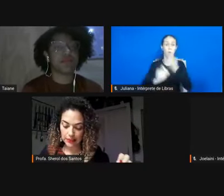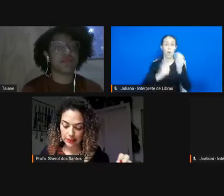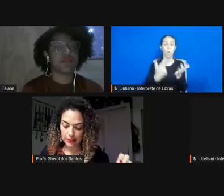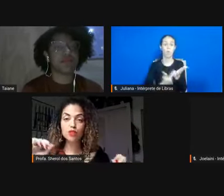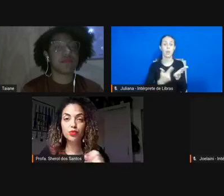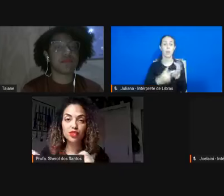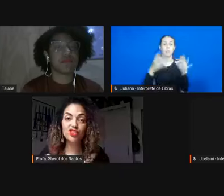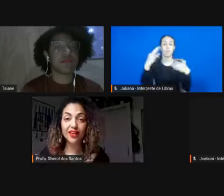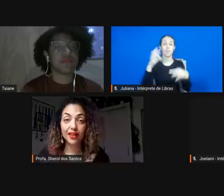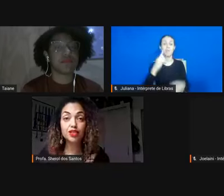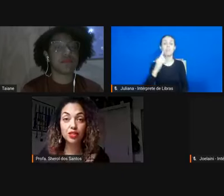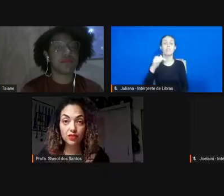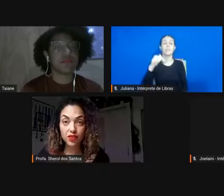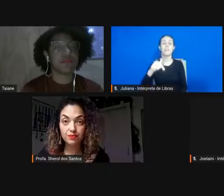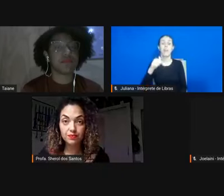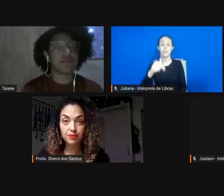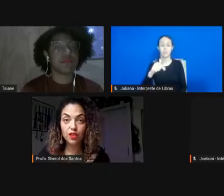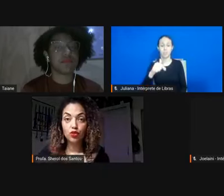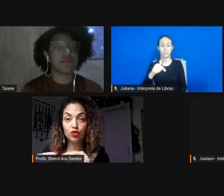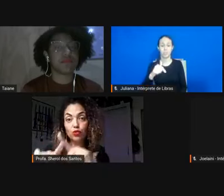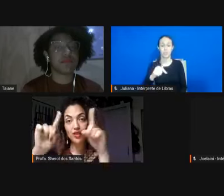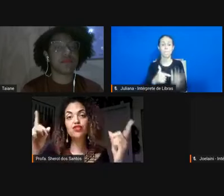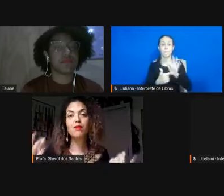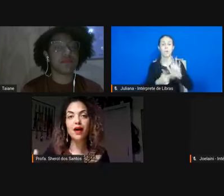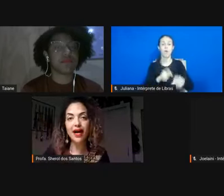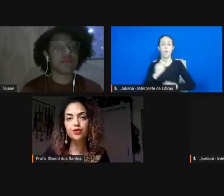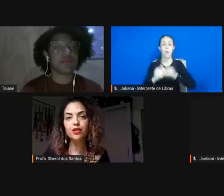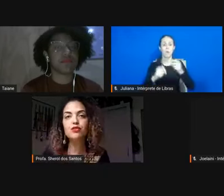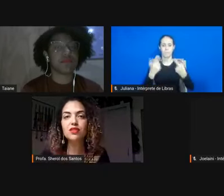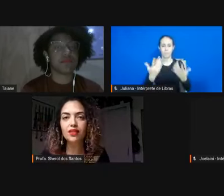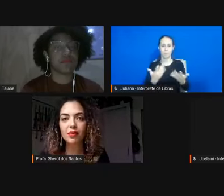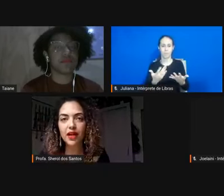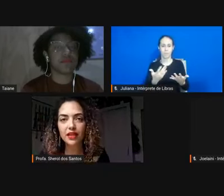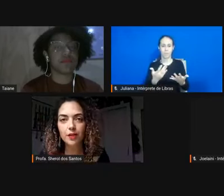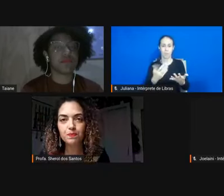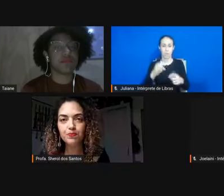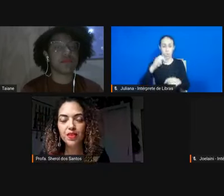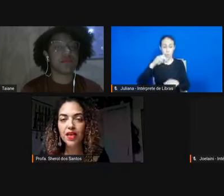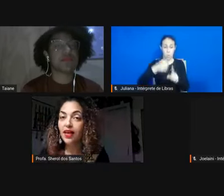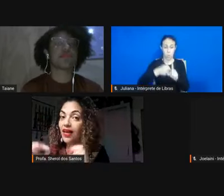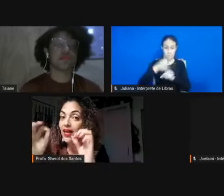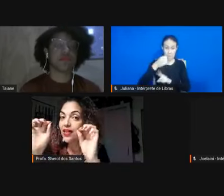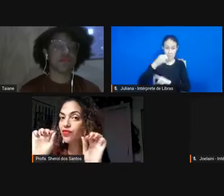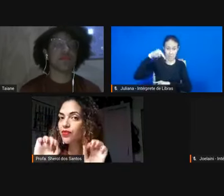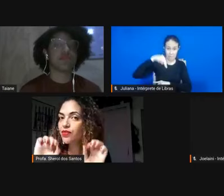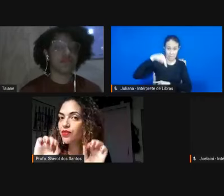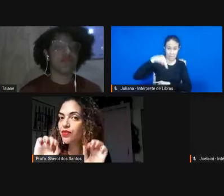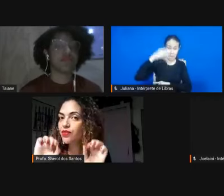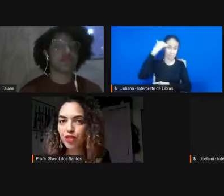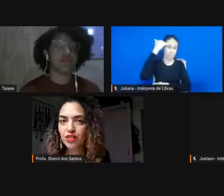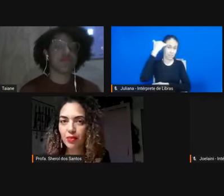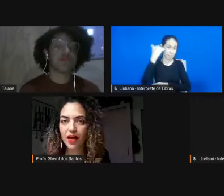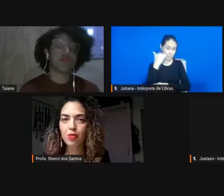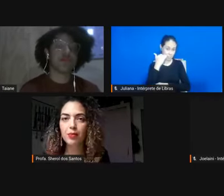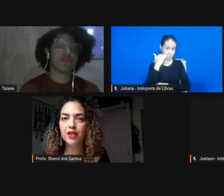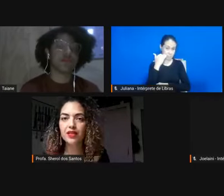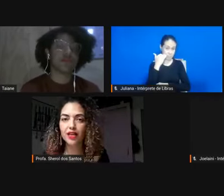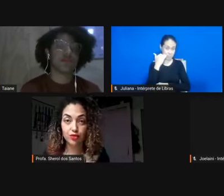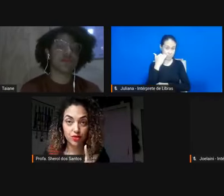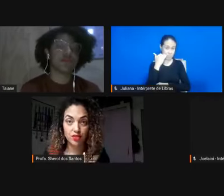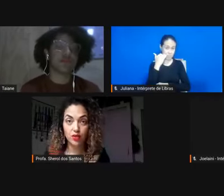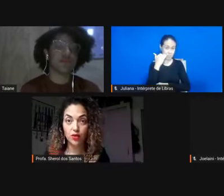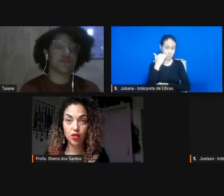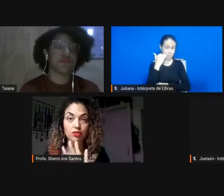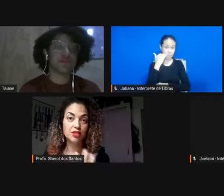relacionando as disputas de narrativa em torno do mês de maio dentro de Santa Maria. Isso é fundamental para a gente trabalhar uma